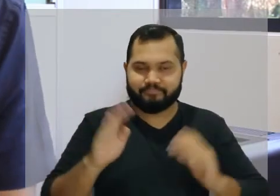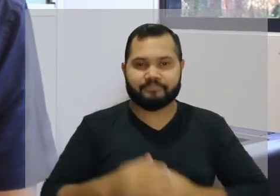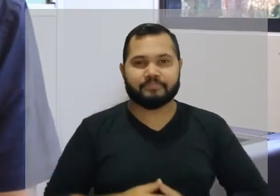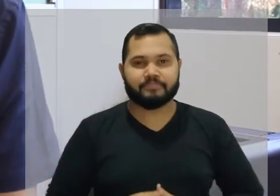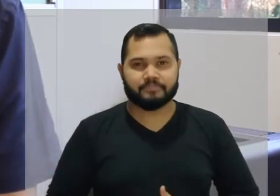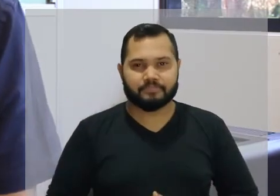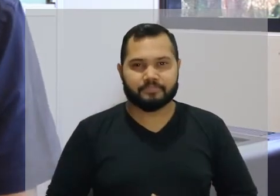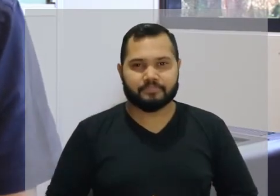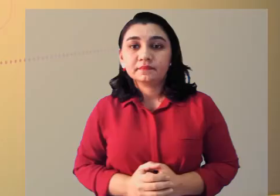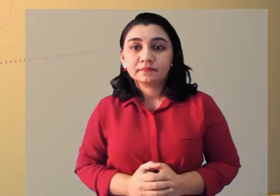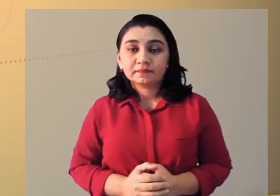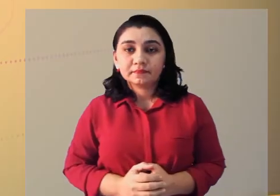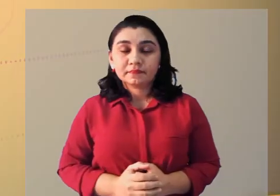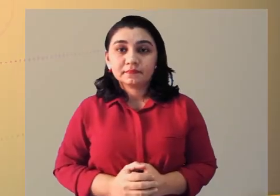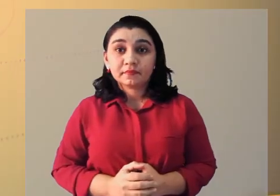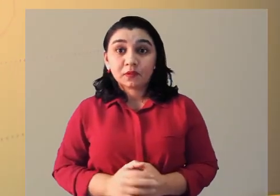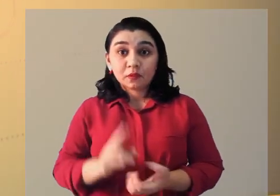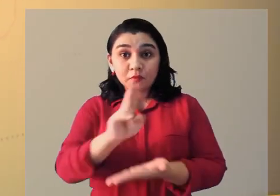nesse período.